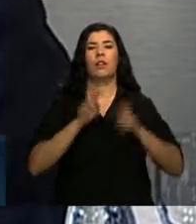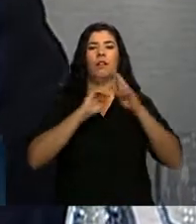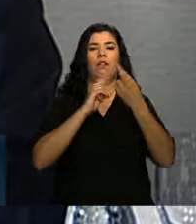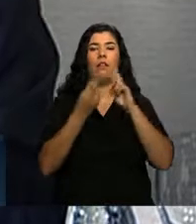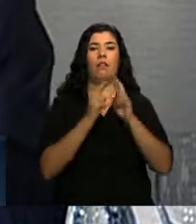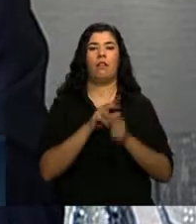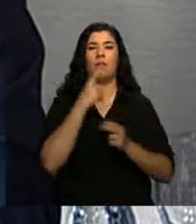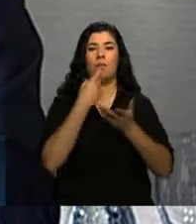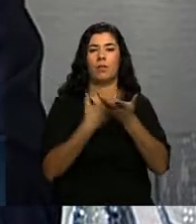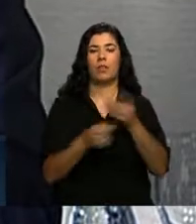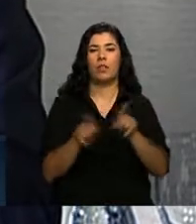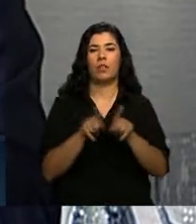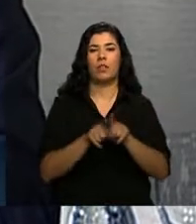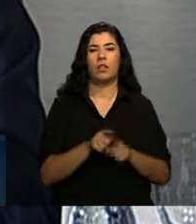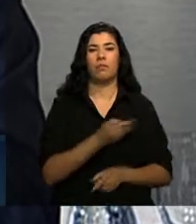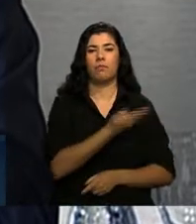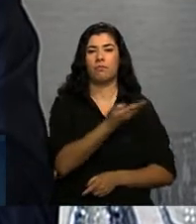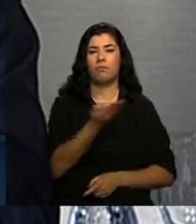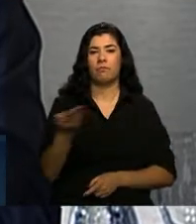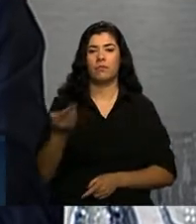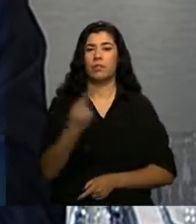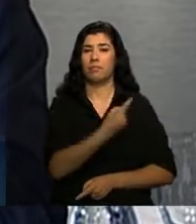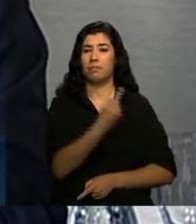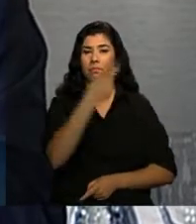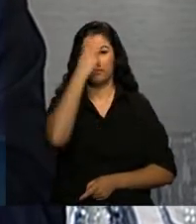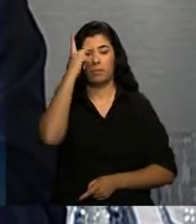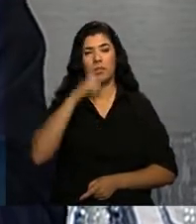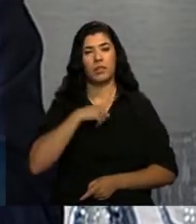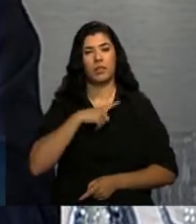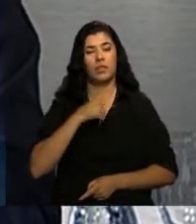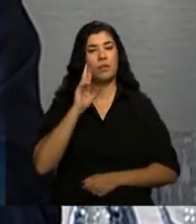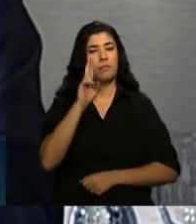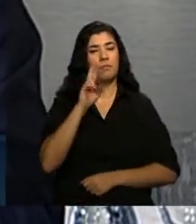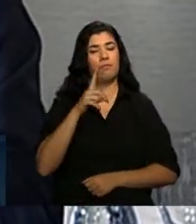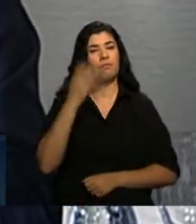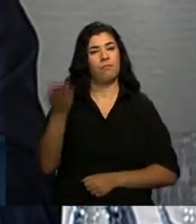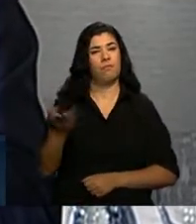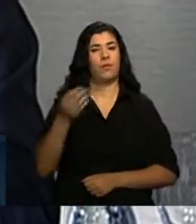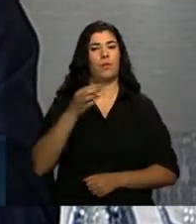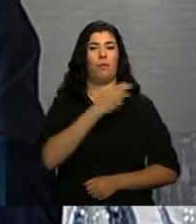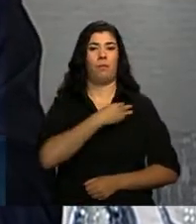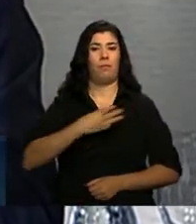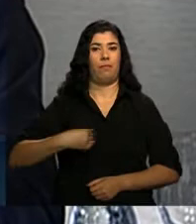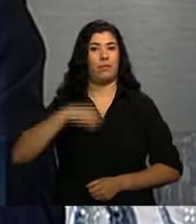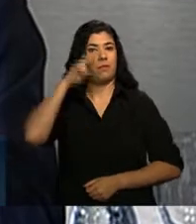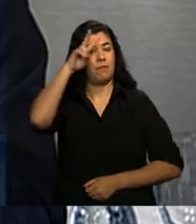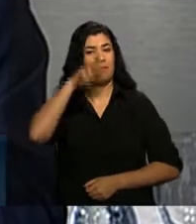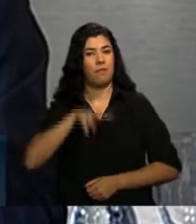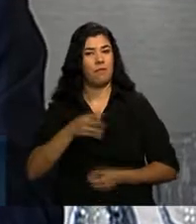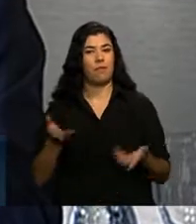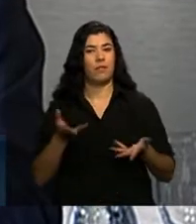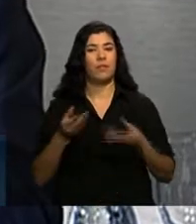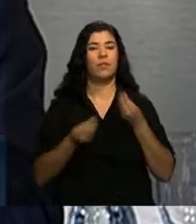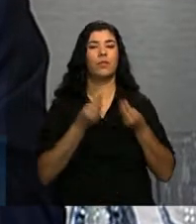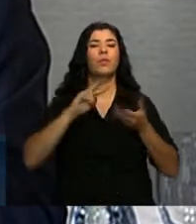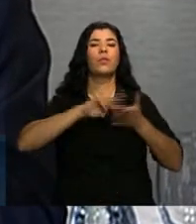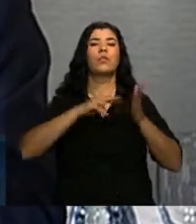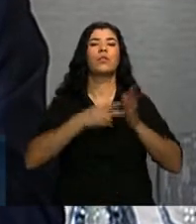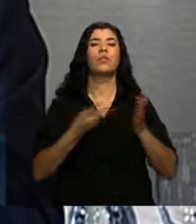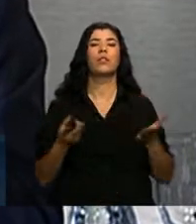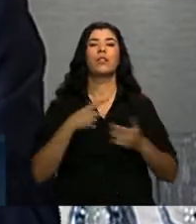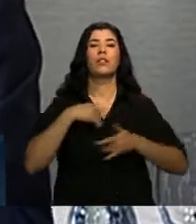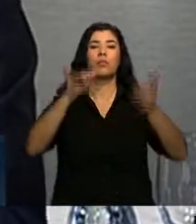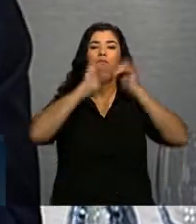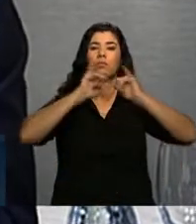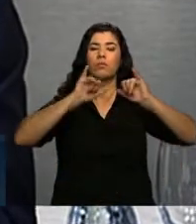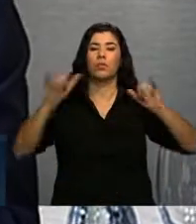aos demais participantes da mesa, e espero que o ministro possa vislumbrar o que significa hoje o